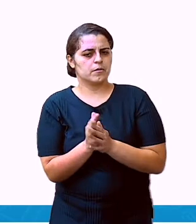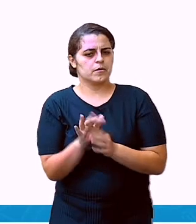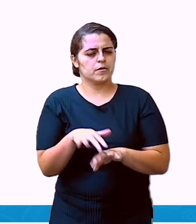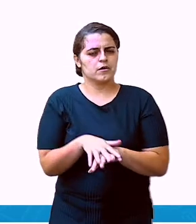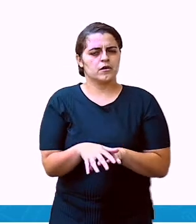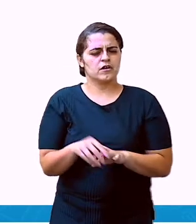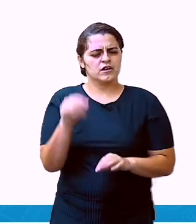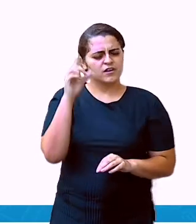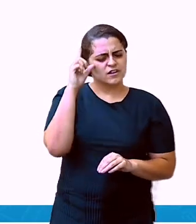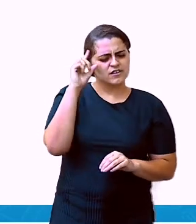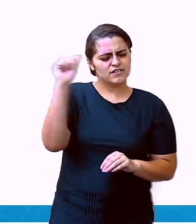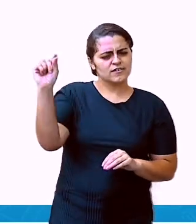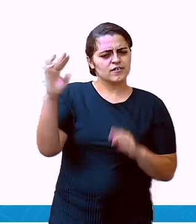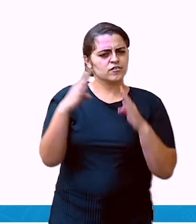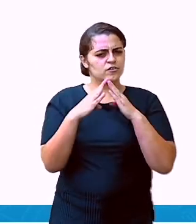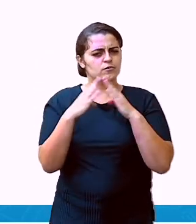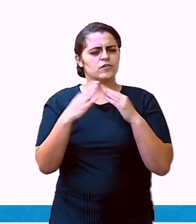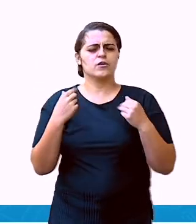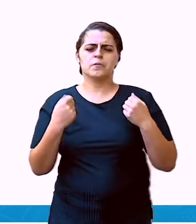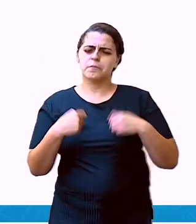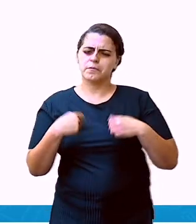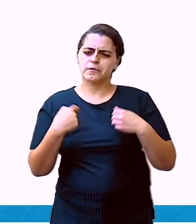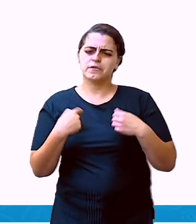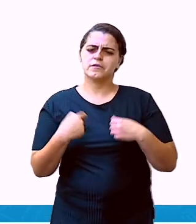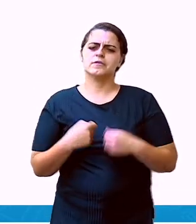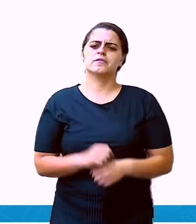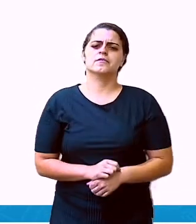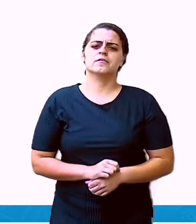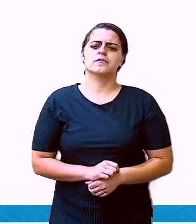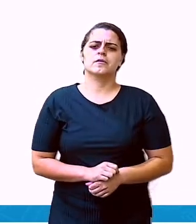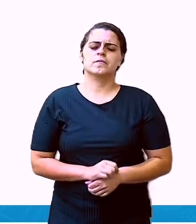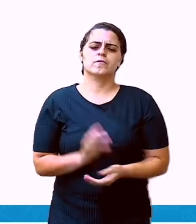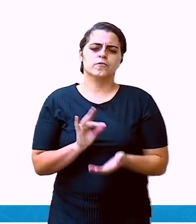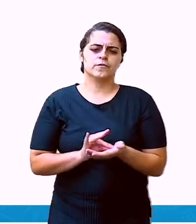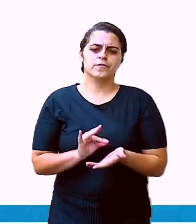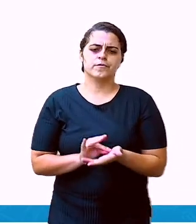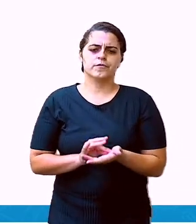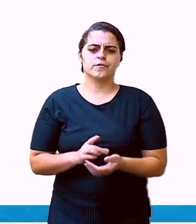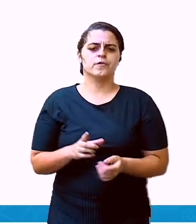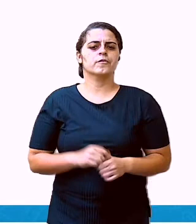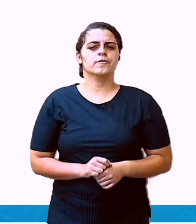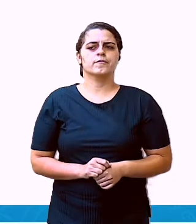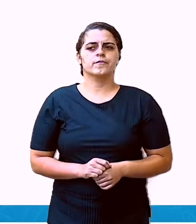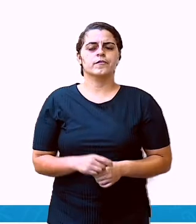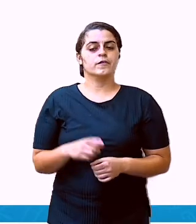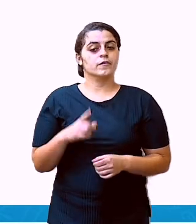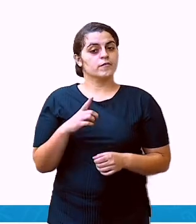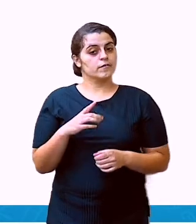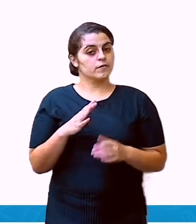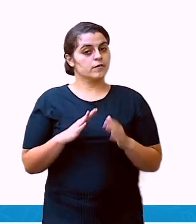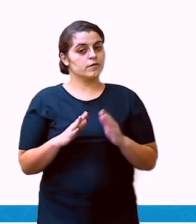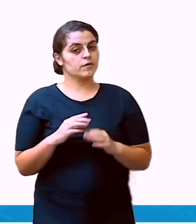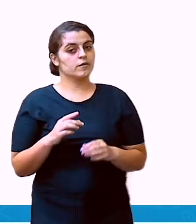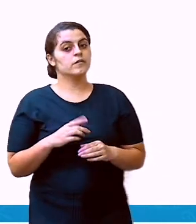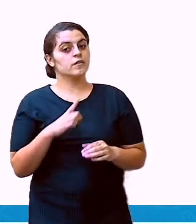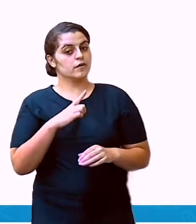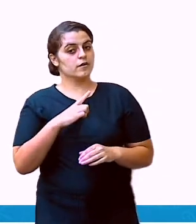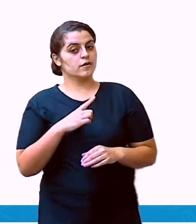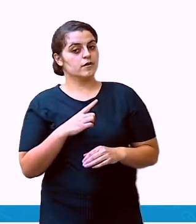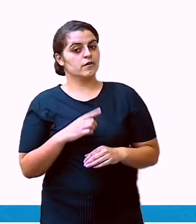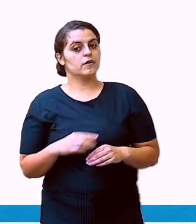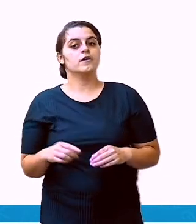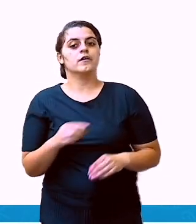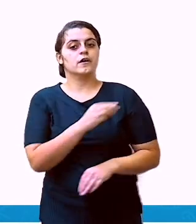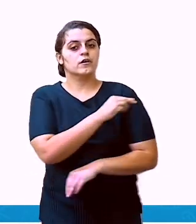Sair de casa só quando necessário. Tenham-se possível. Alquigel em